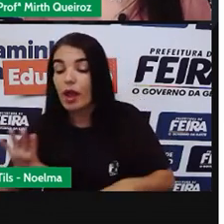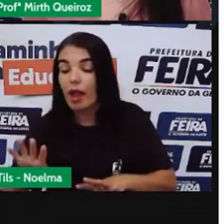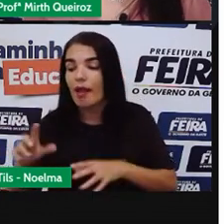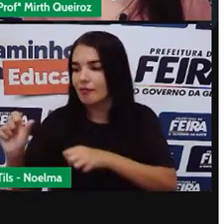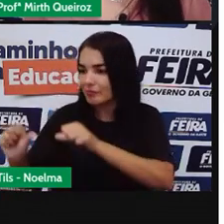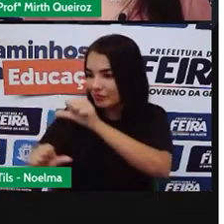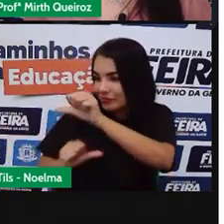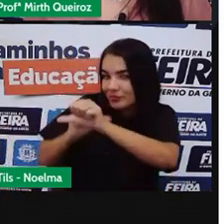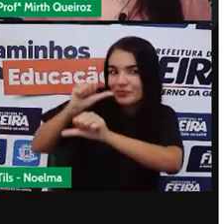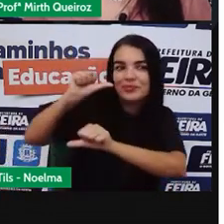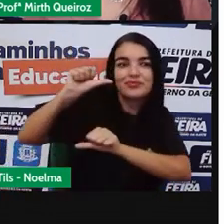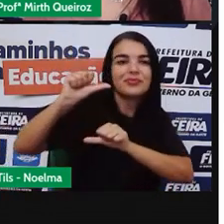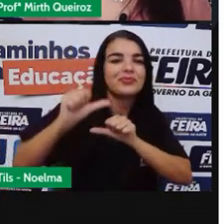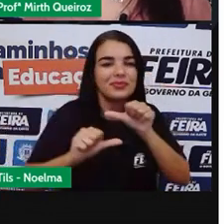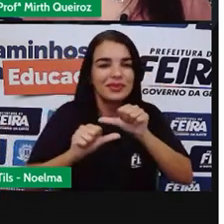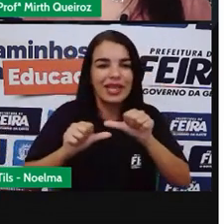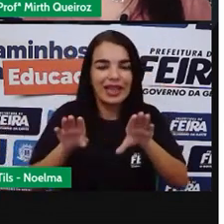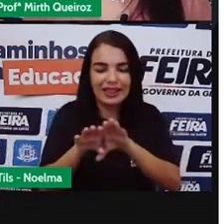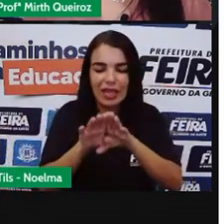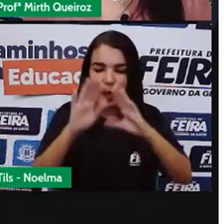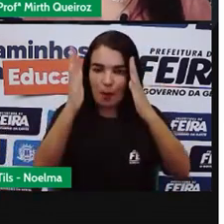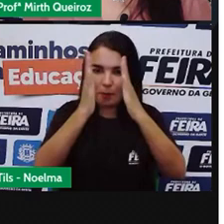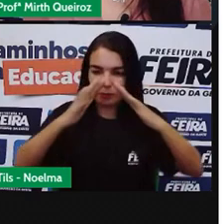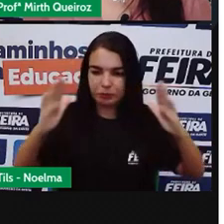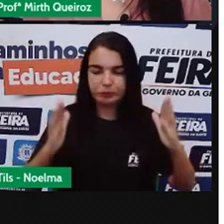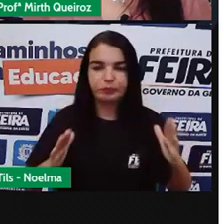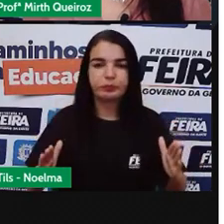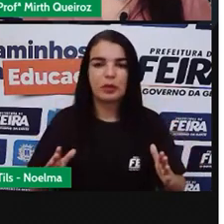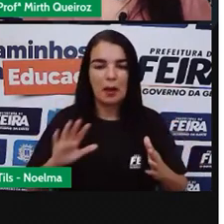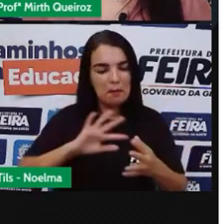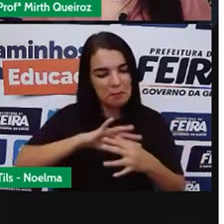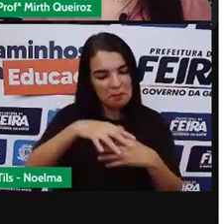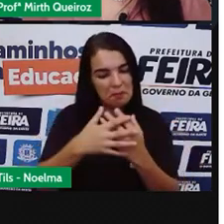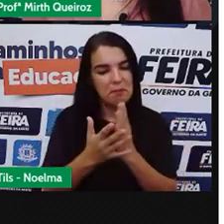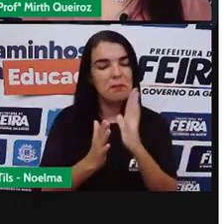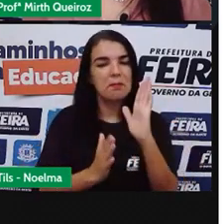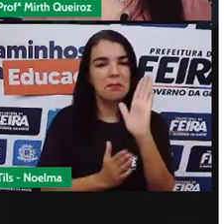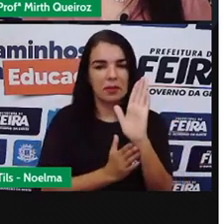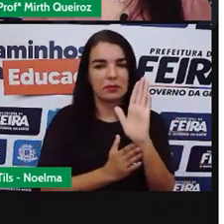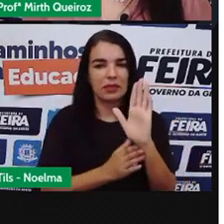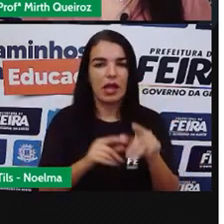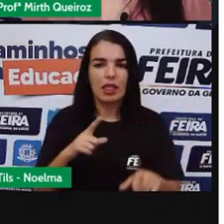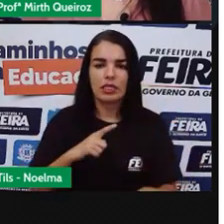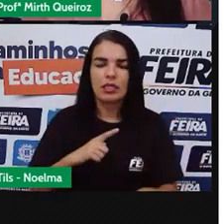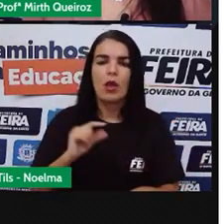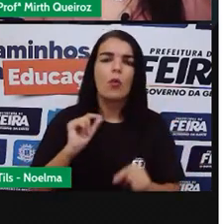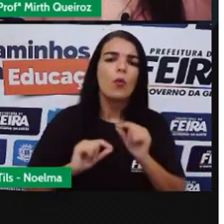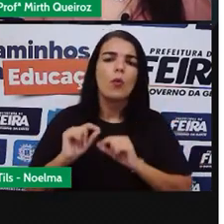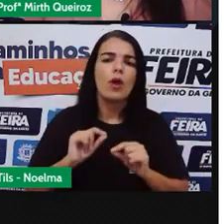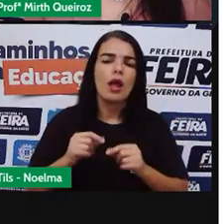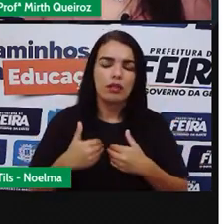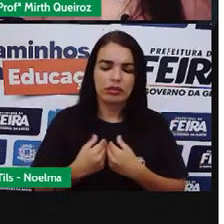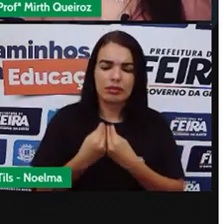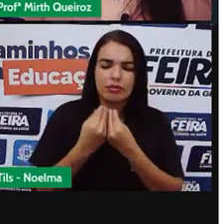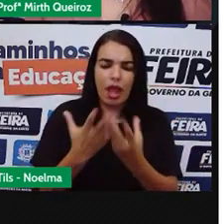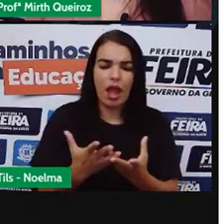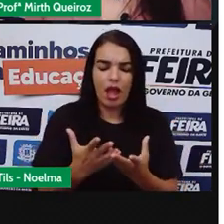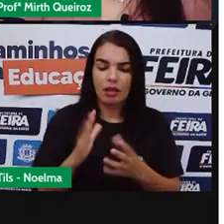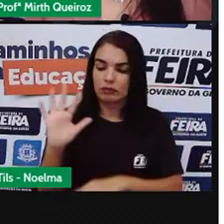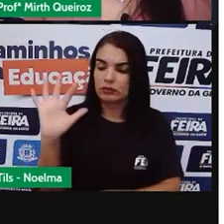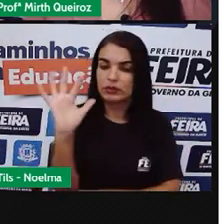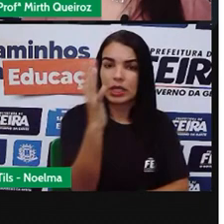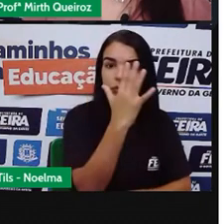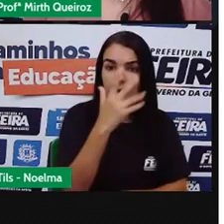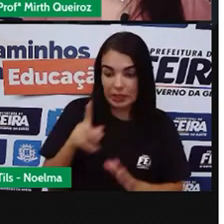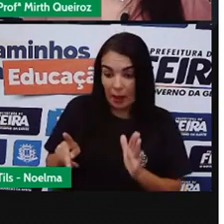utilizados Que torna aí Uma obra de arte A partir de suas mãos E ele tenta trazer A natureza Para a sua